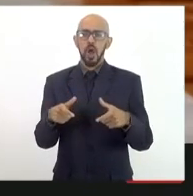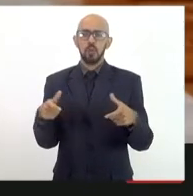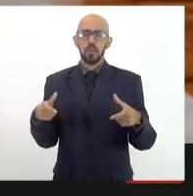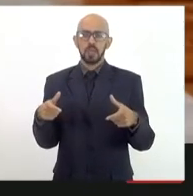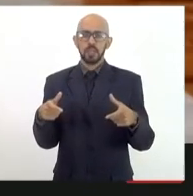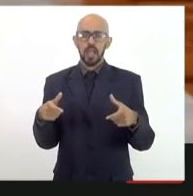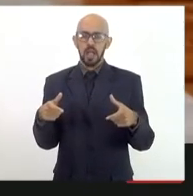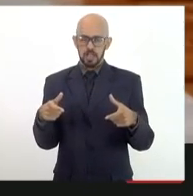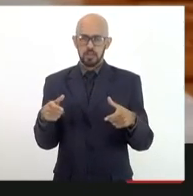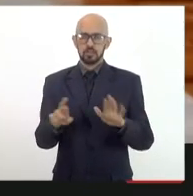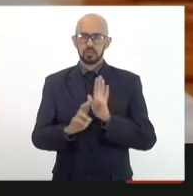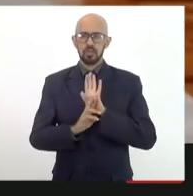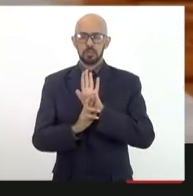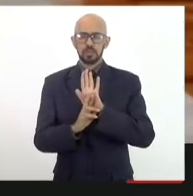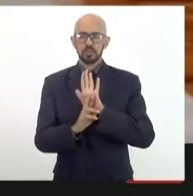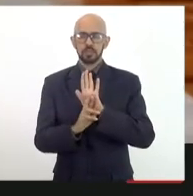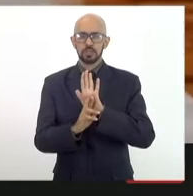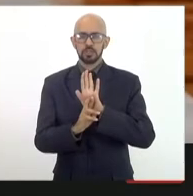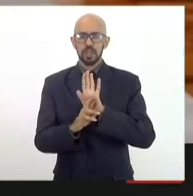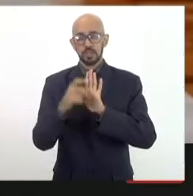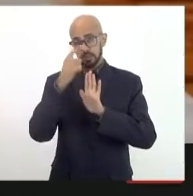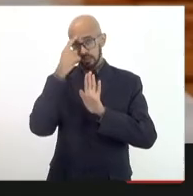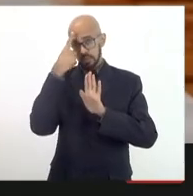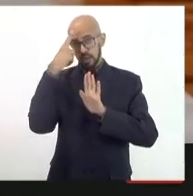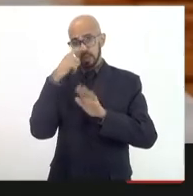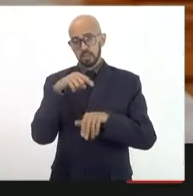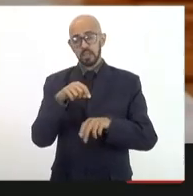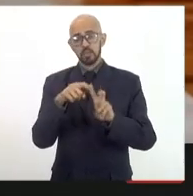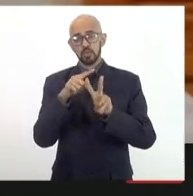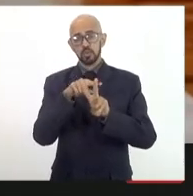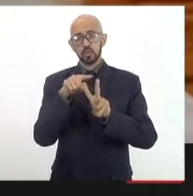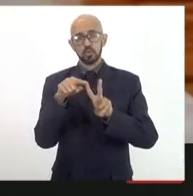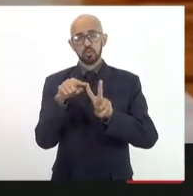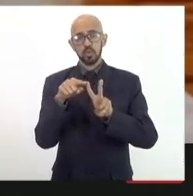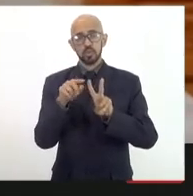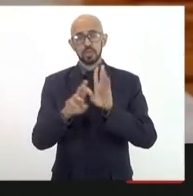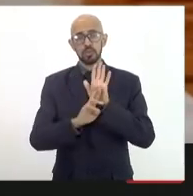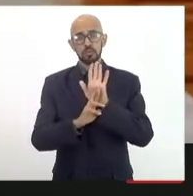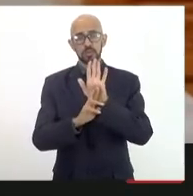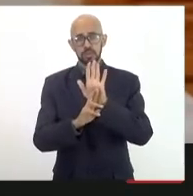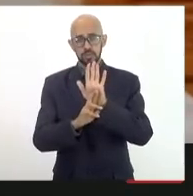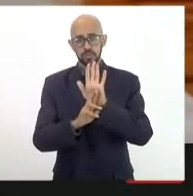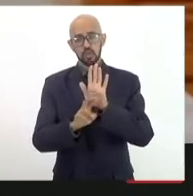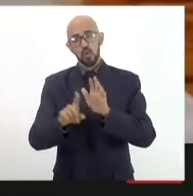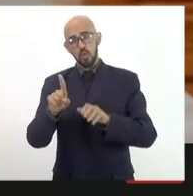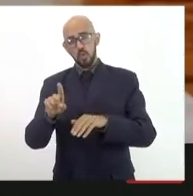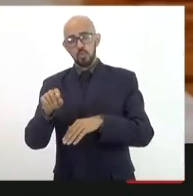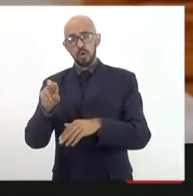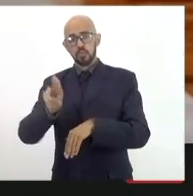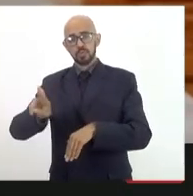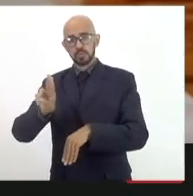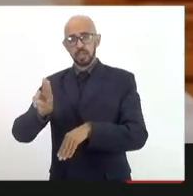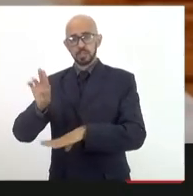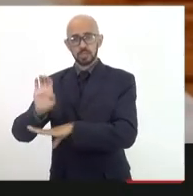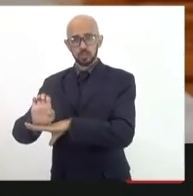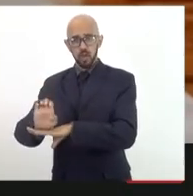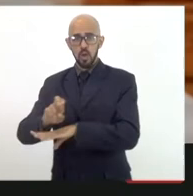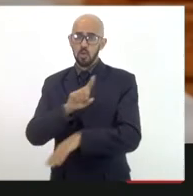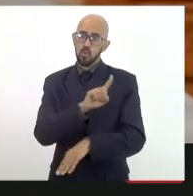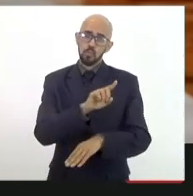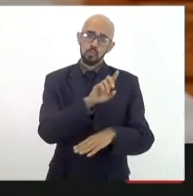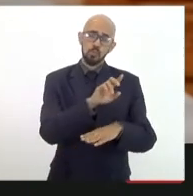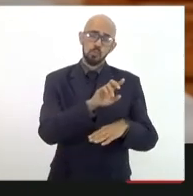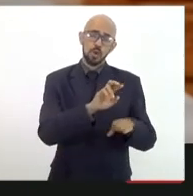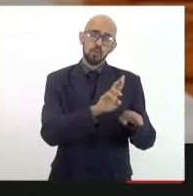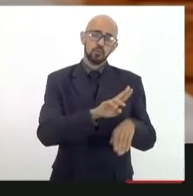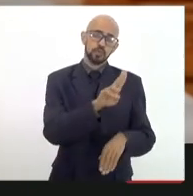os representantes. A ideia é ter dois representantes das universidades, uma estadual, uma federal, e também do setor empresarial